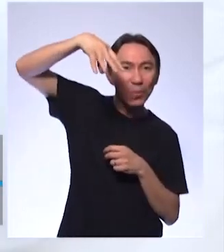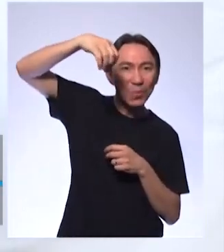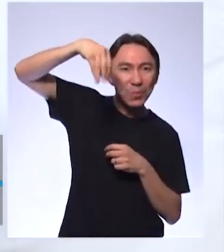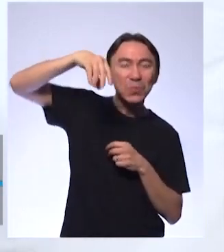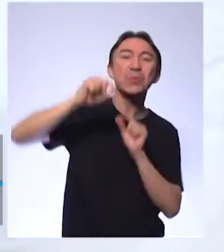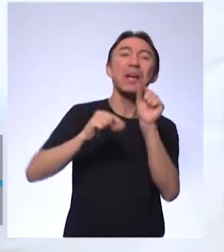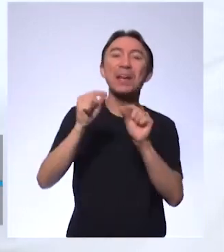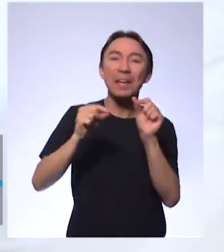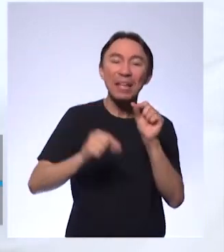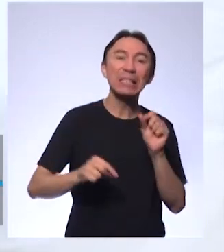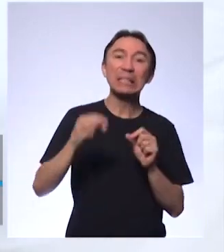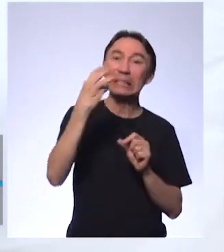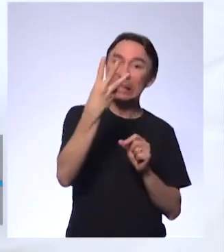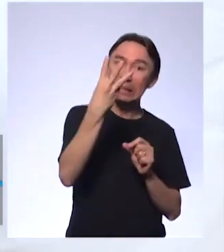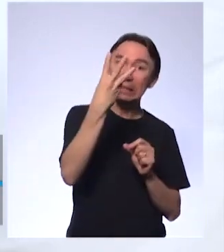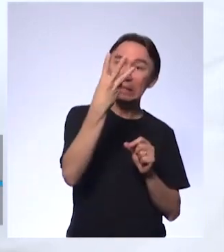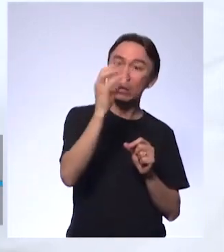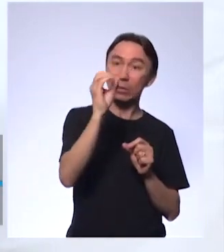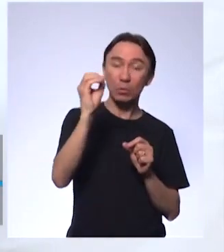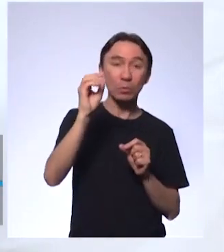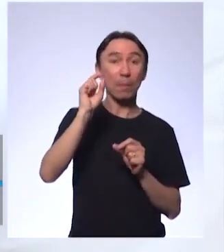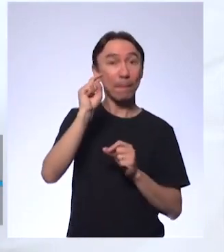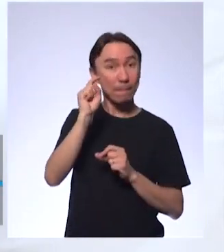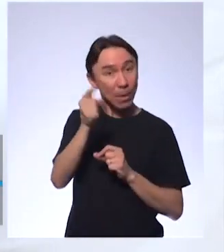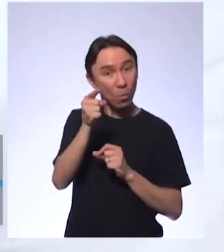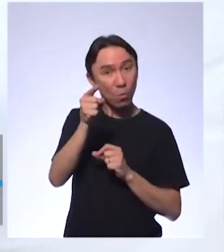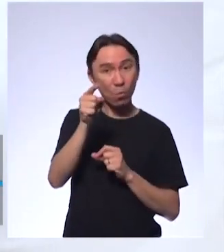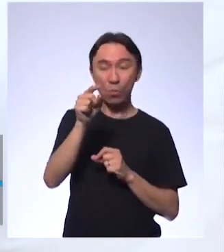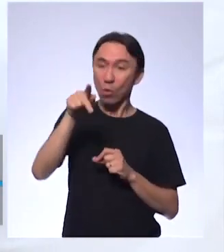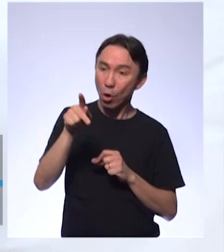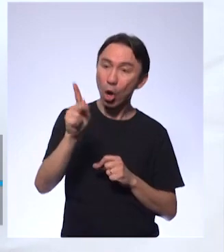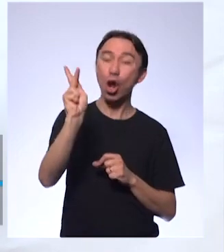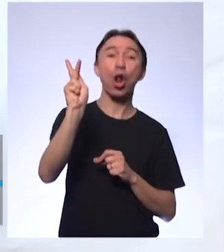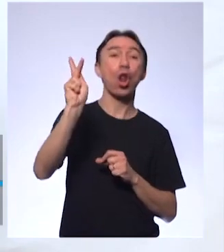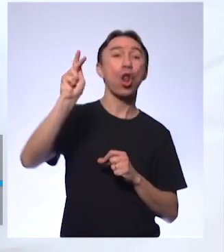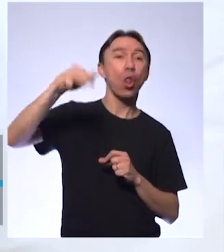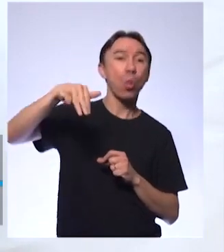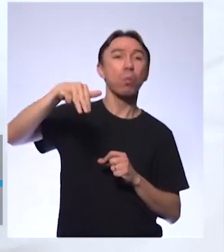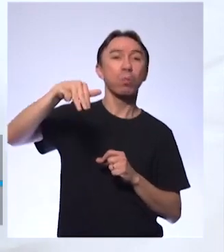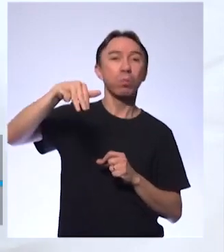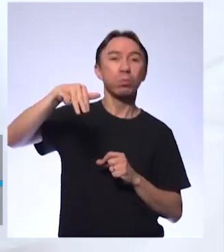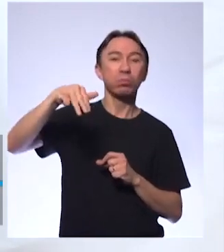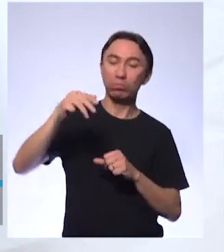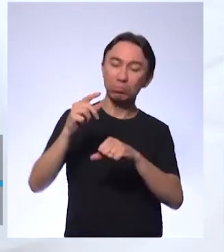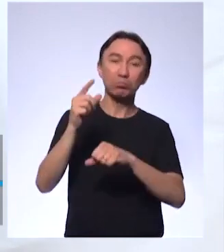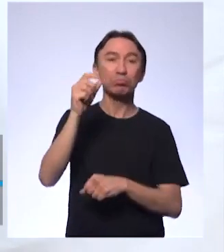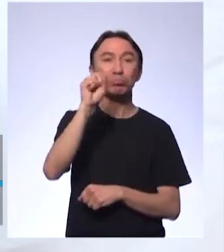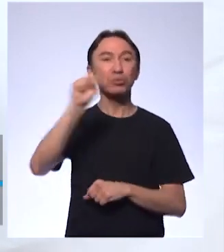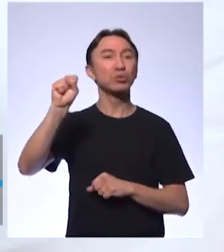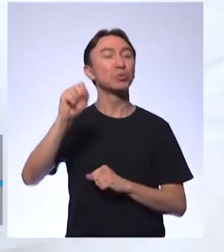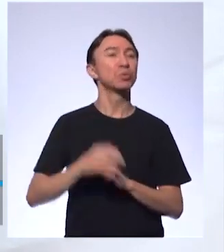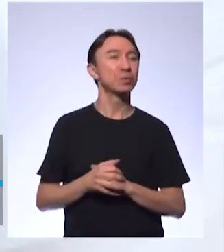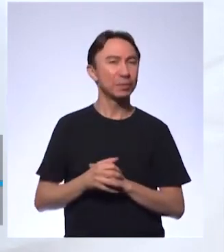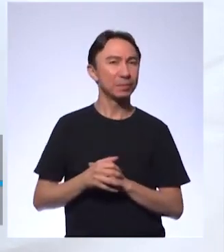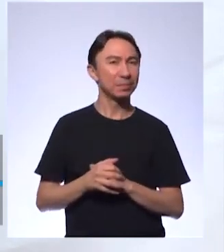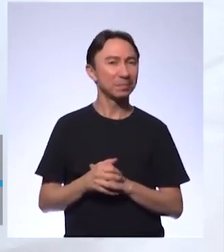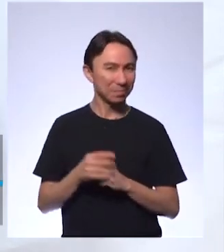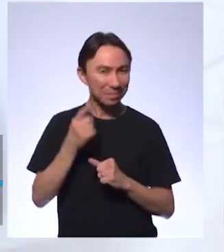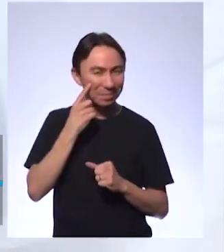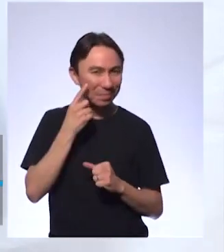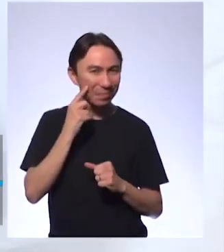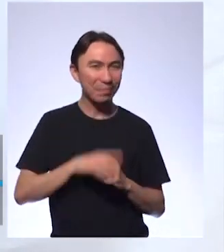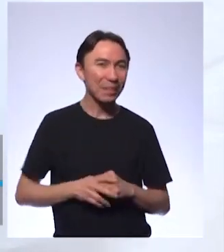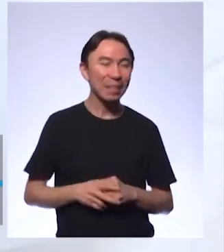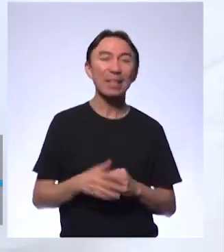sai do Sol e ela demora oito minutos para chegar aqui na Terra. A fala que o Sol